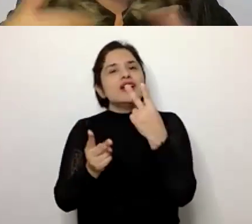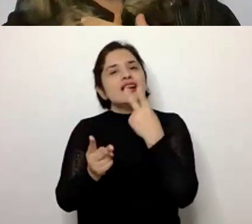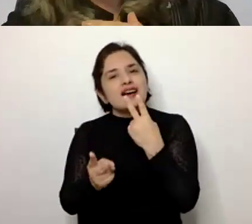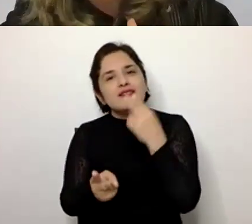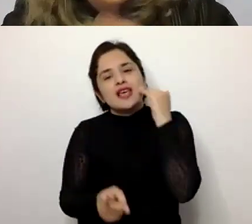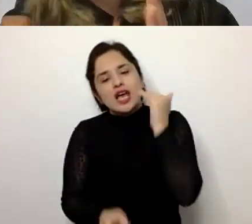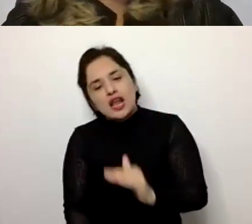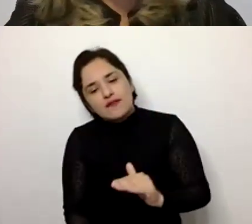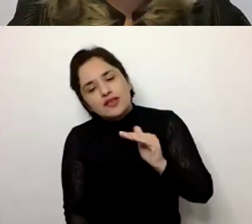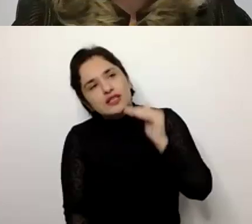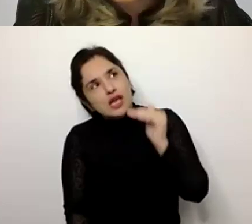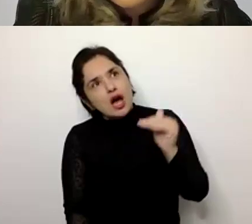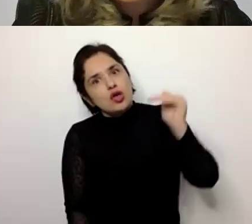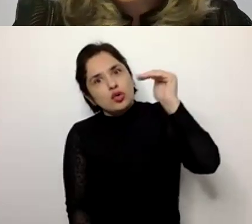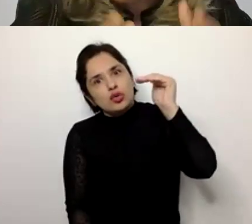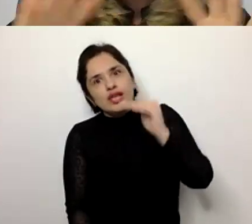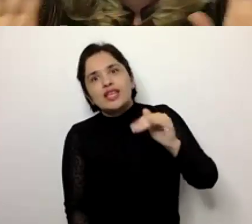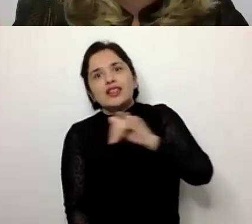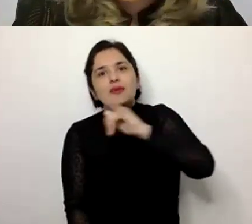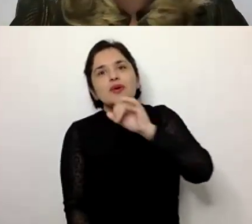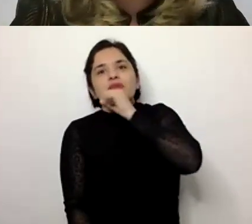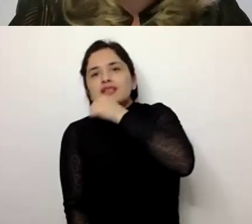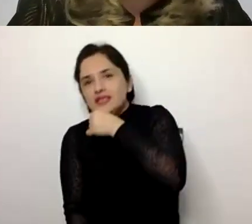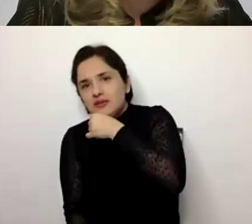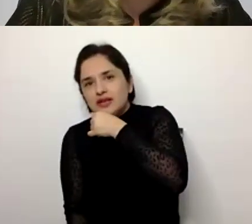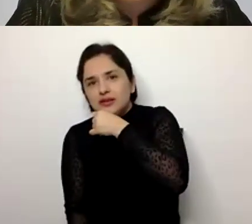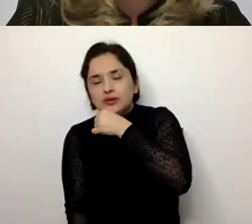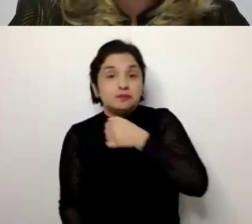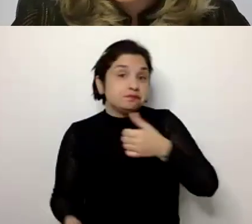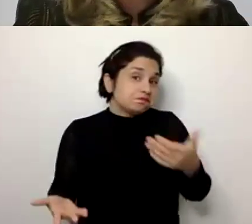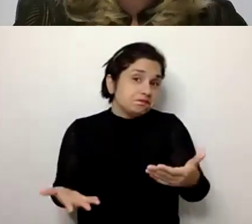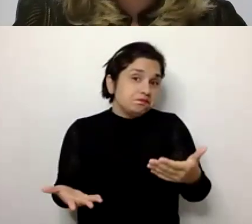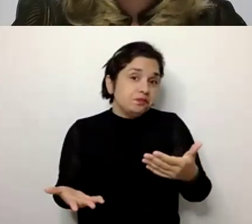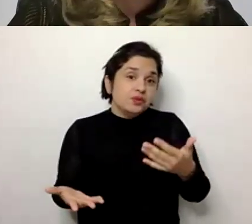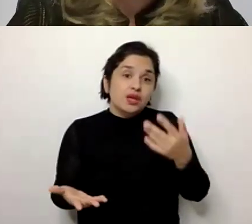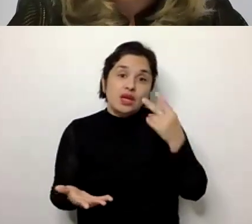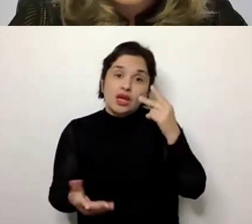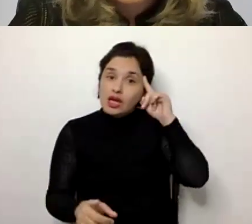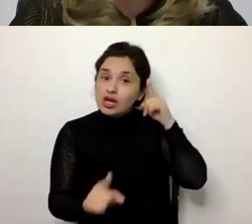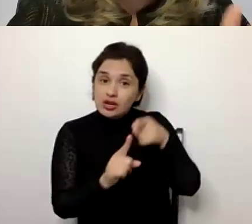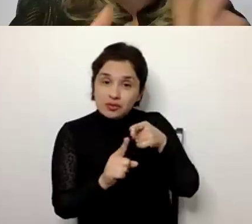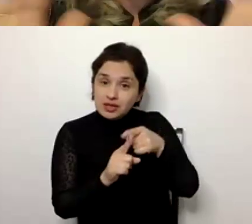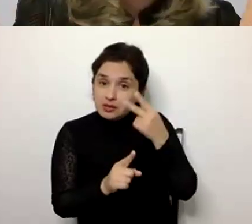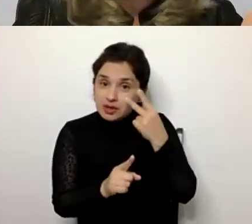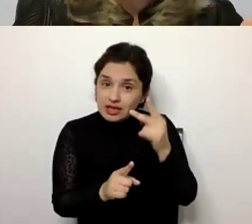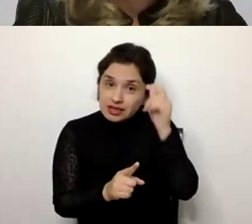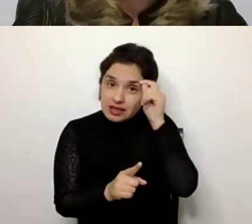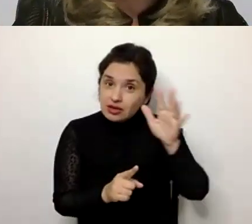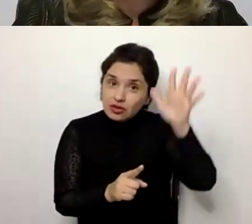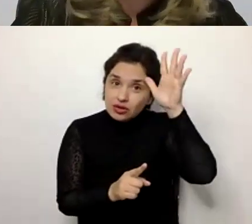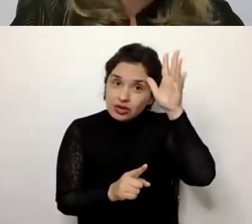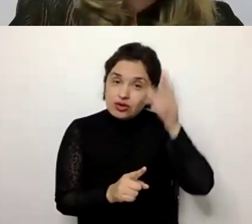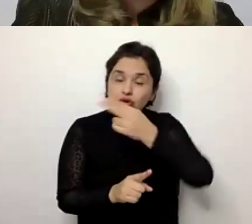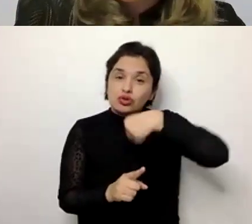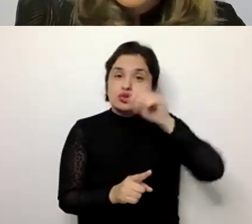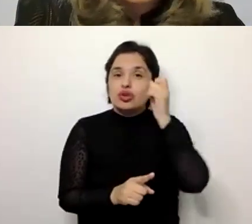adulta e depois o envelhecimento. Como não é o nosso objetivo aqui discutir essa questão teórica, nós vamos entender